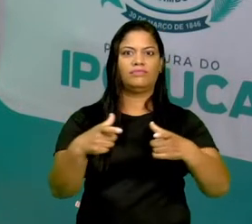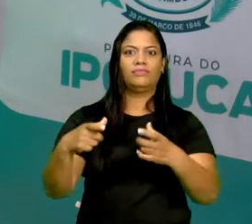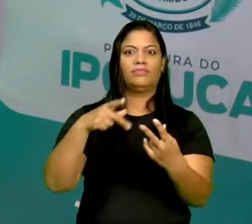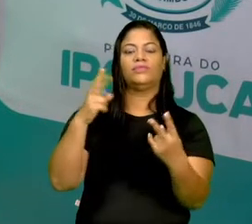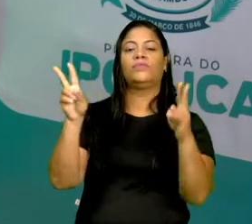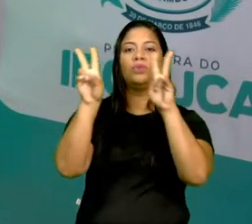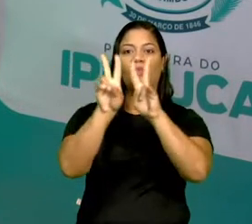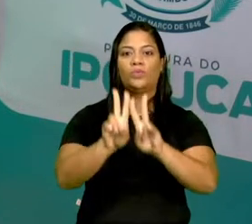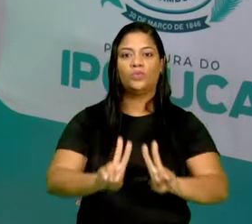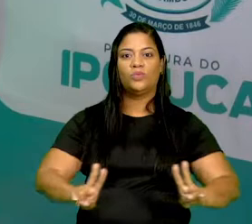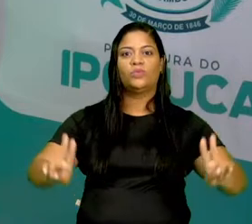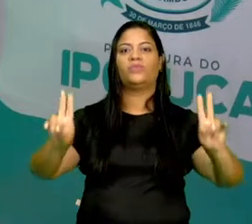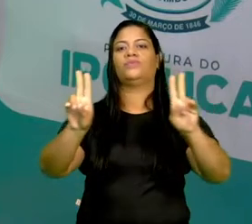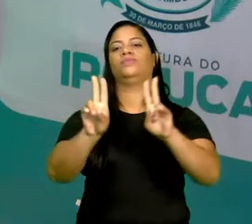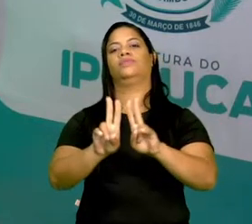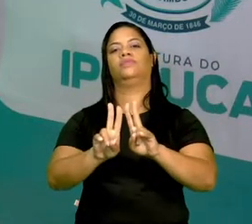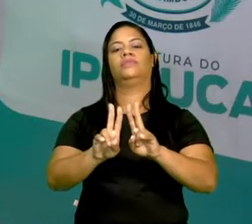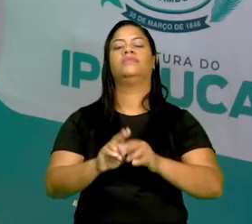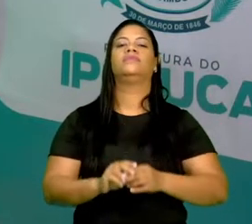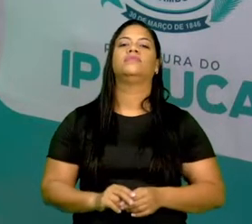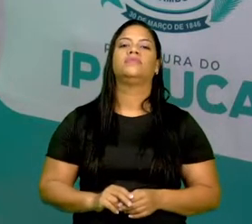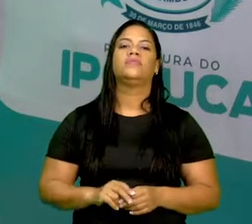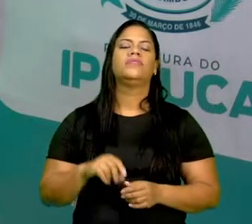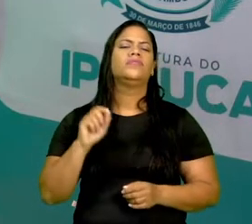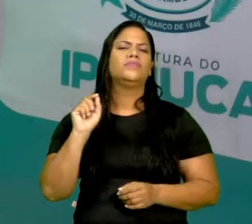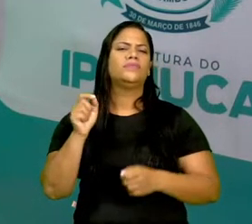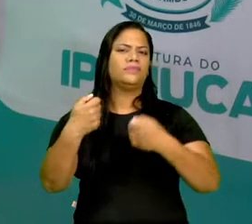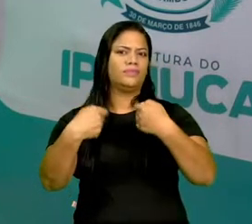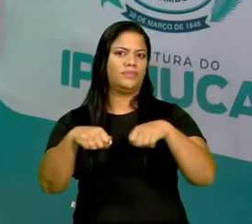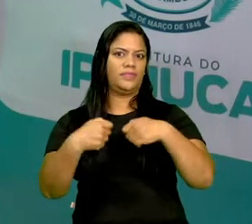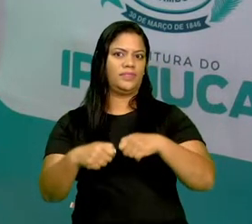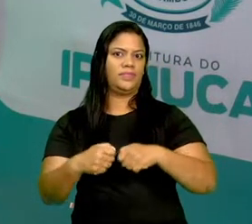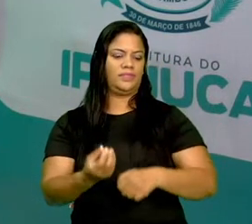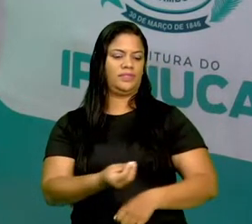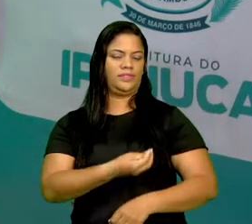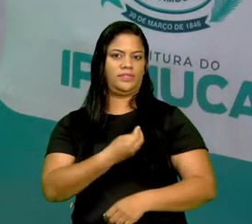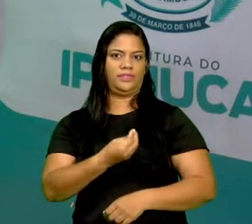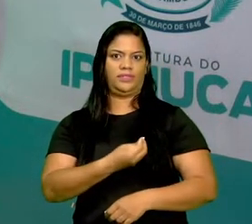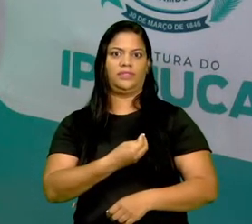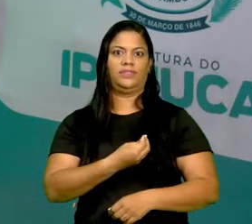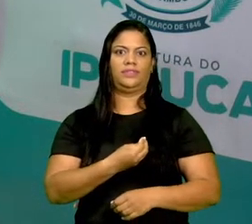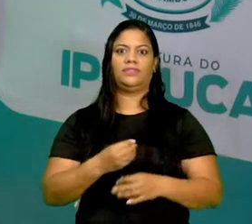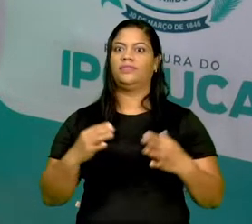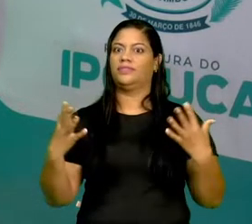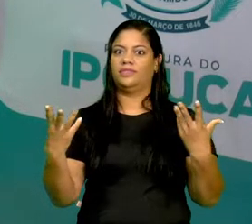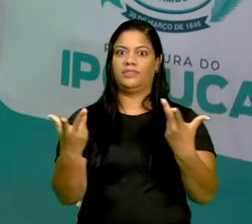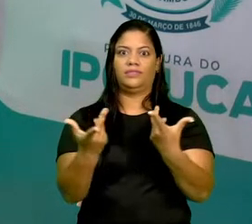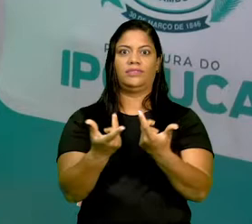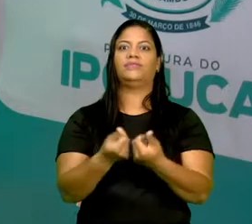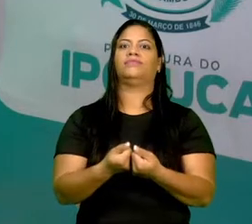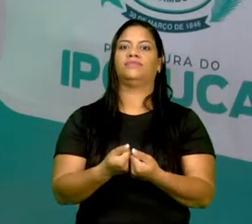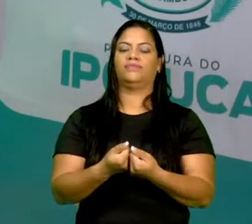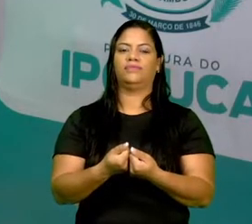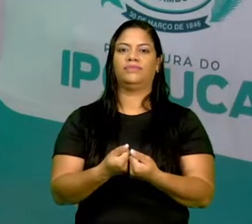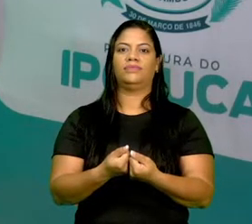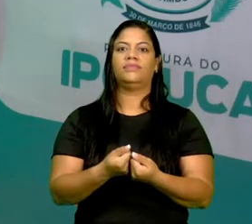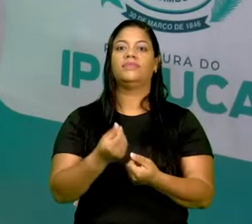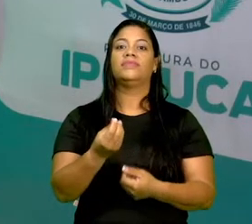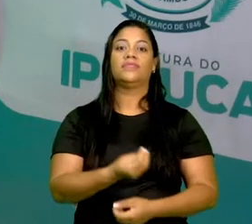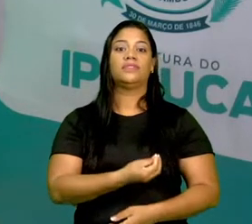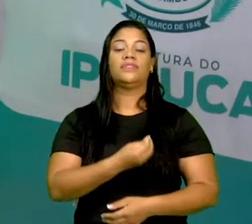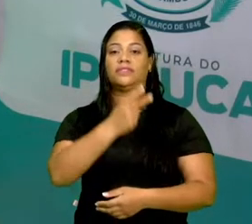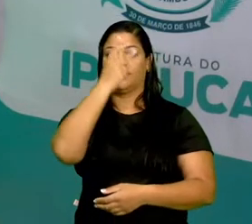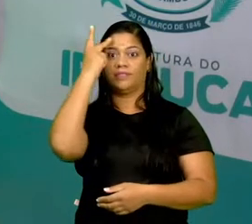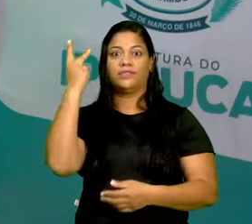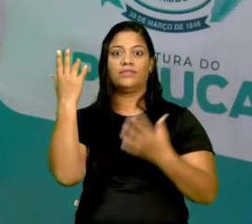necessários para a existência e para a sobrevivência de todos esses seres vivos